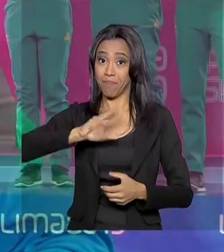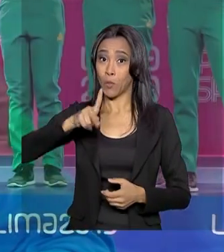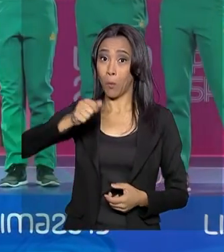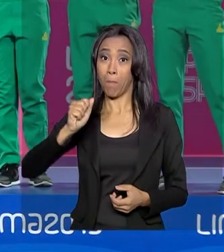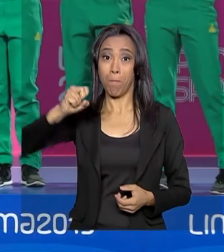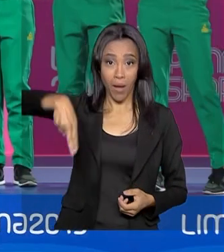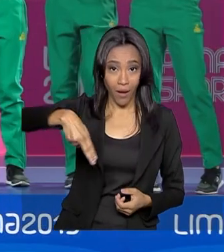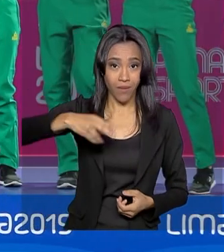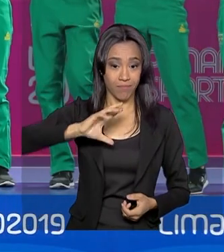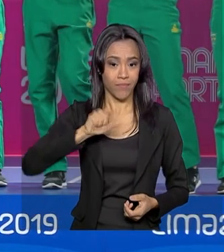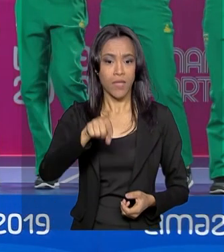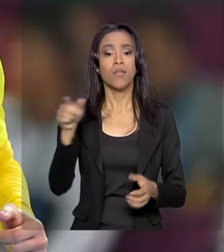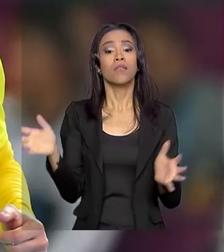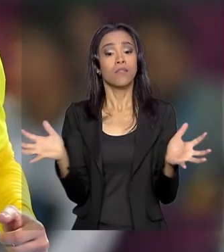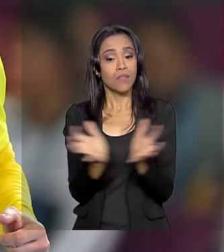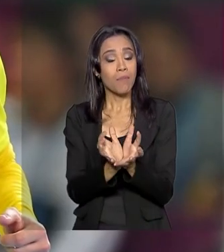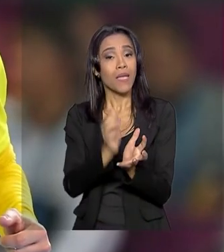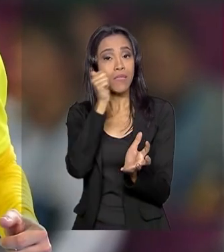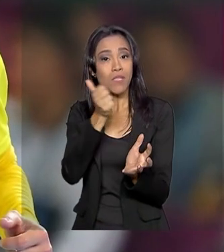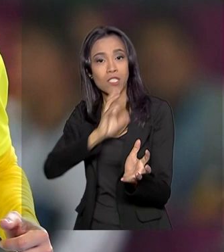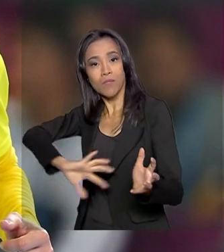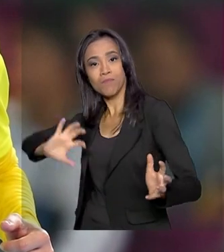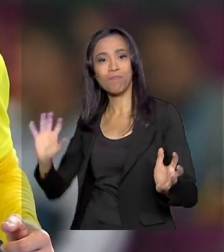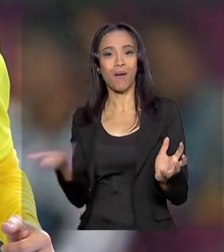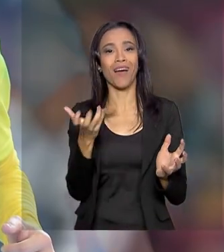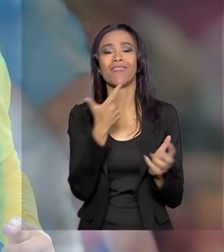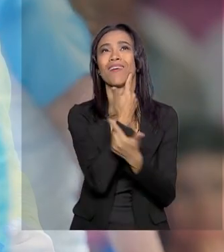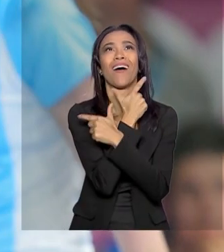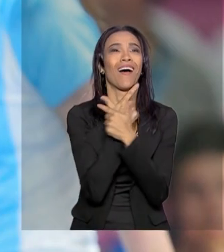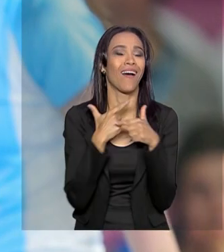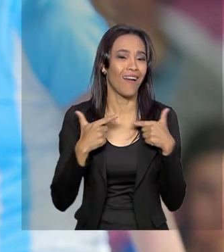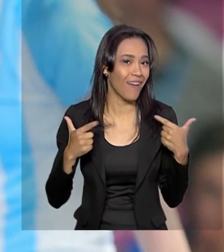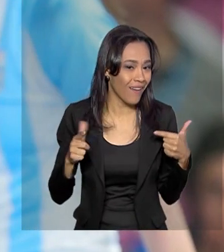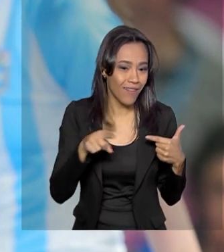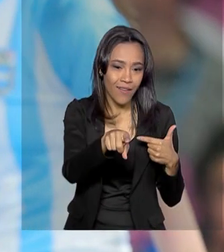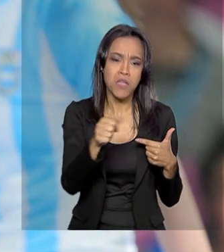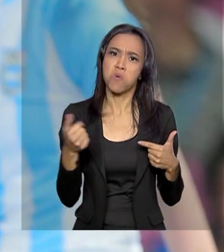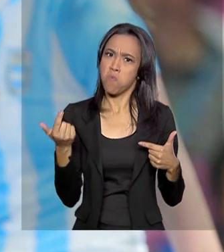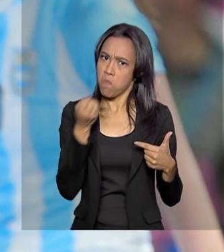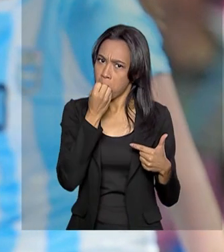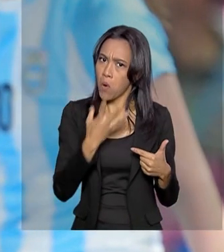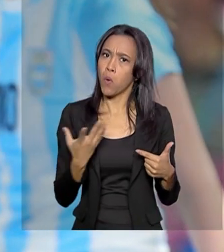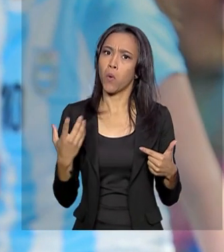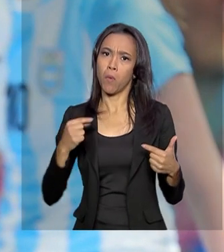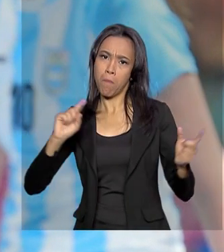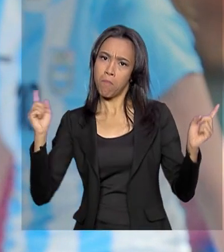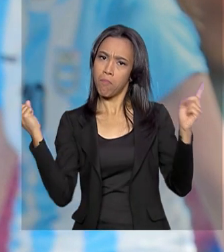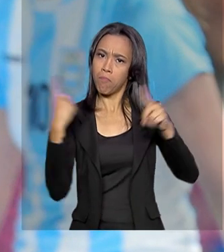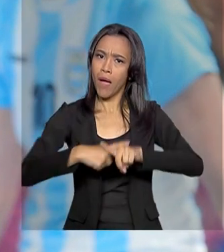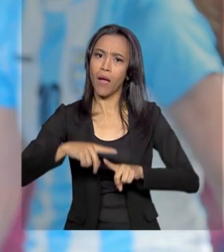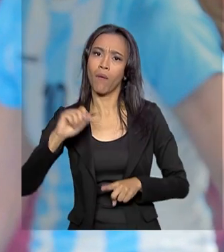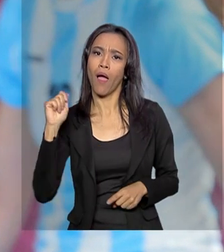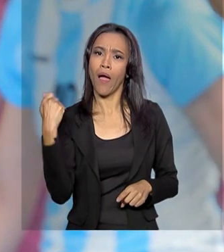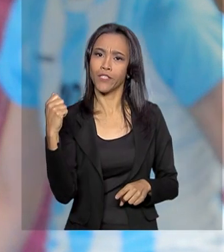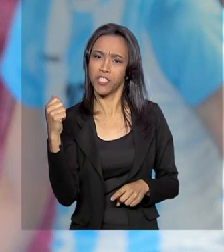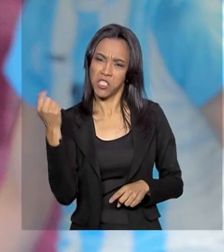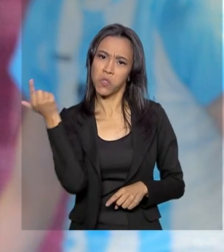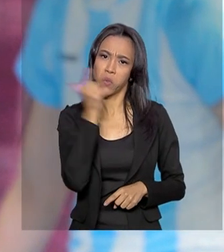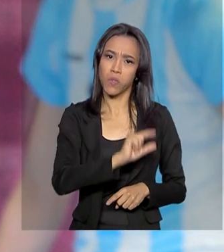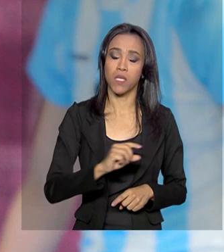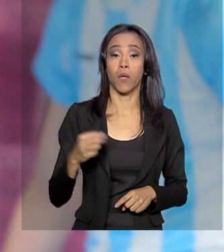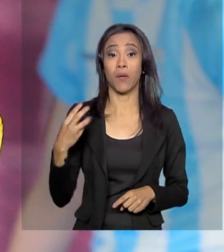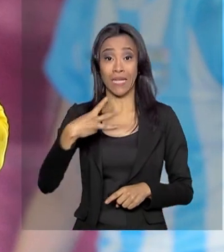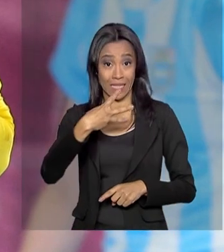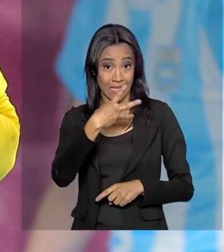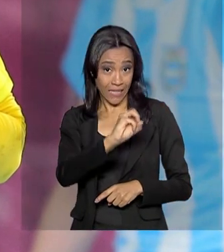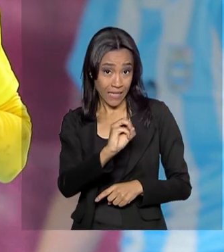As meninas do handball brasileiro estão rindo à toa. A equipe jogou a final com a Argentina e venceu por 30 a